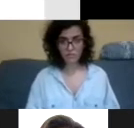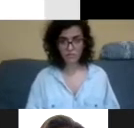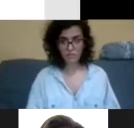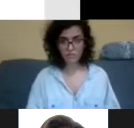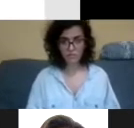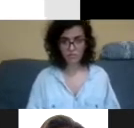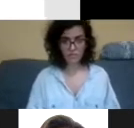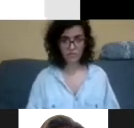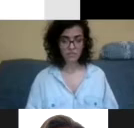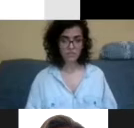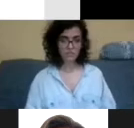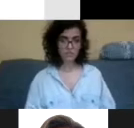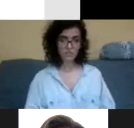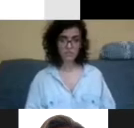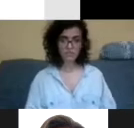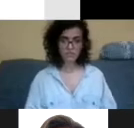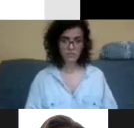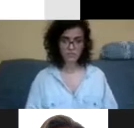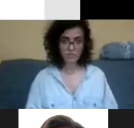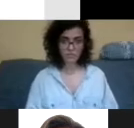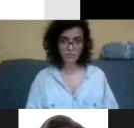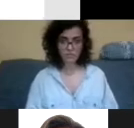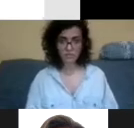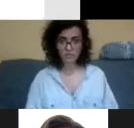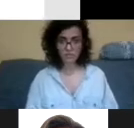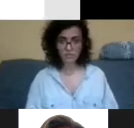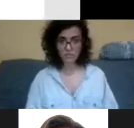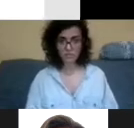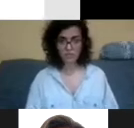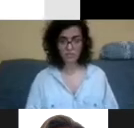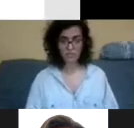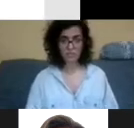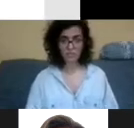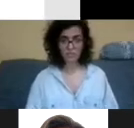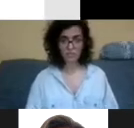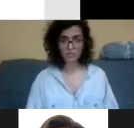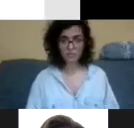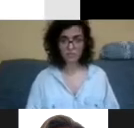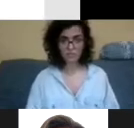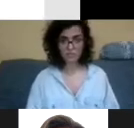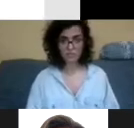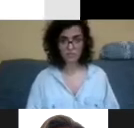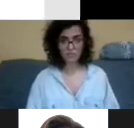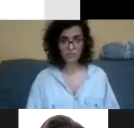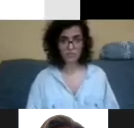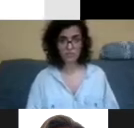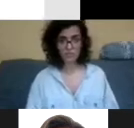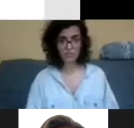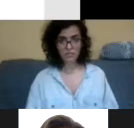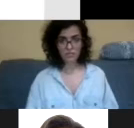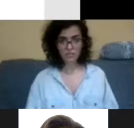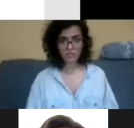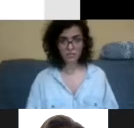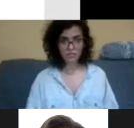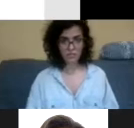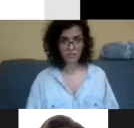Então, onde é que está esse direito? Está na nossa maravilhosa Convenção sobre os Direitos da Pessoa com Deficiência, né, lá no comecinho,